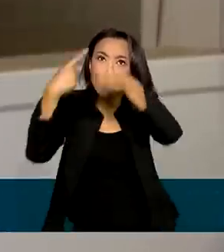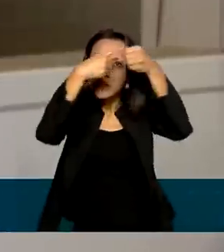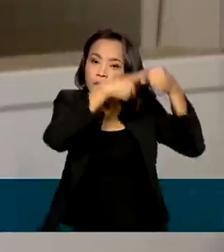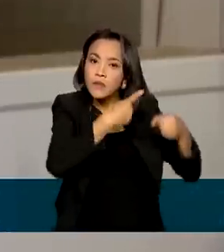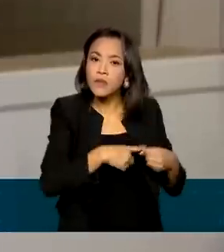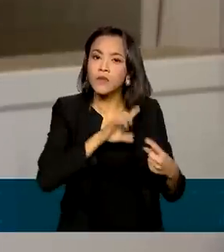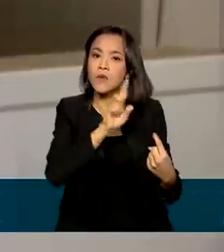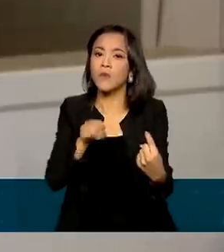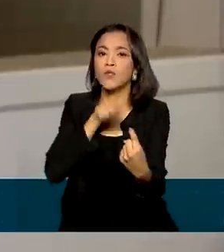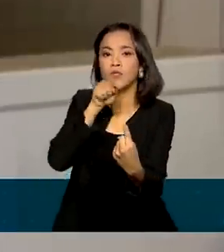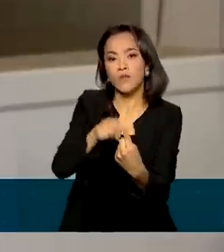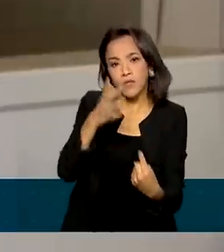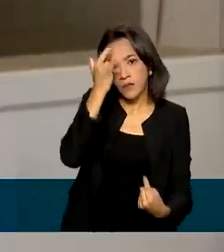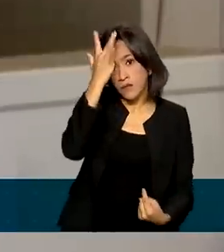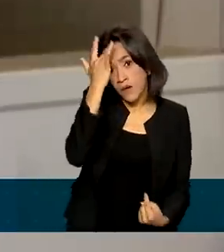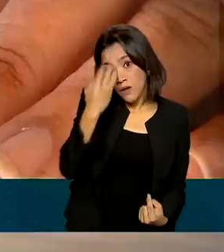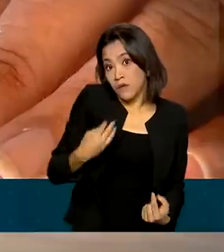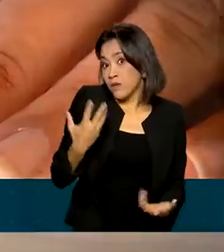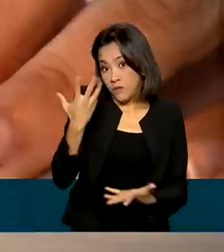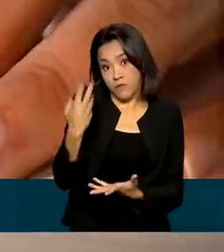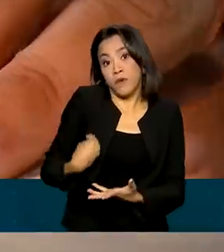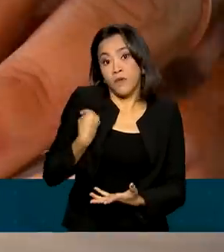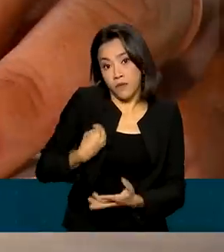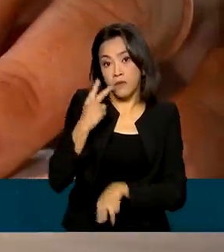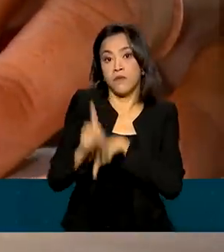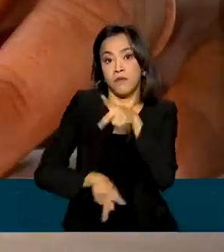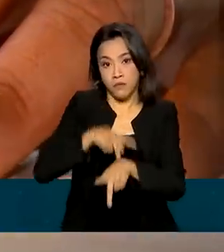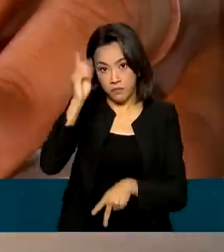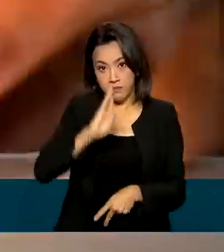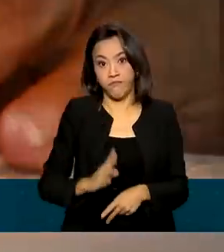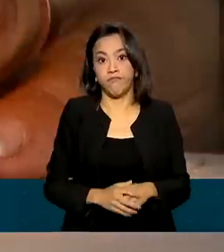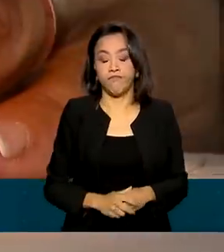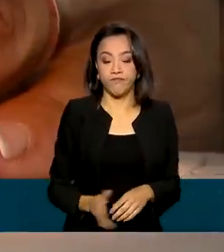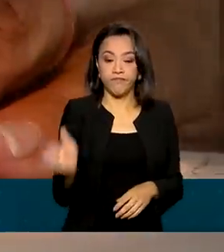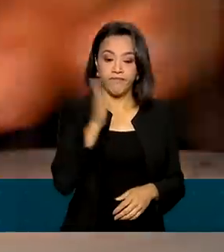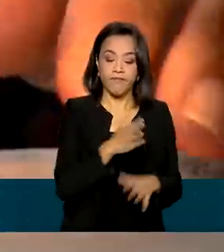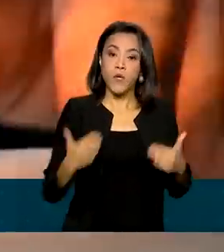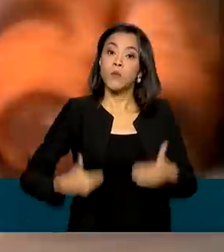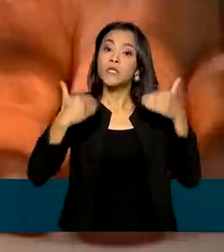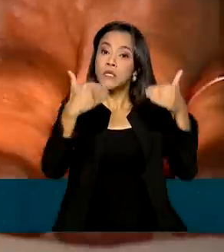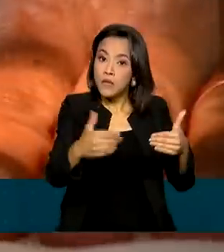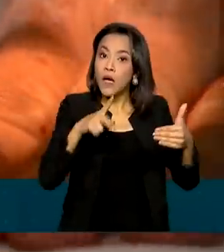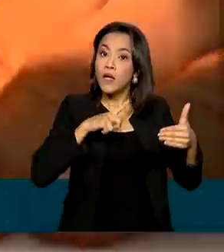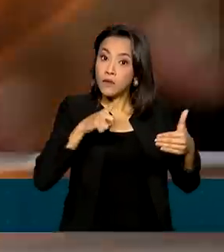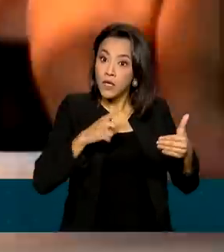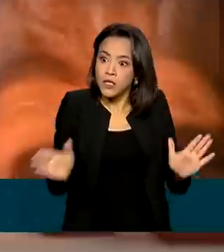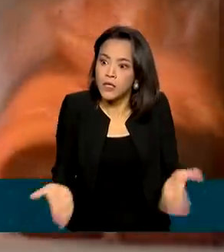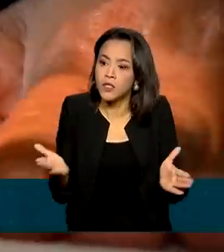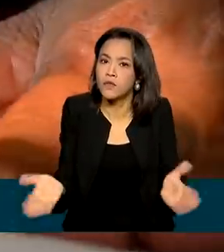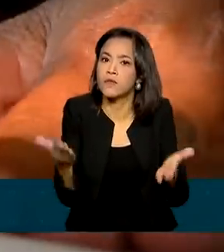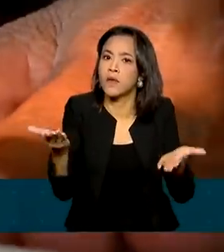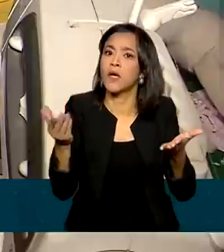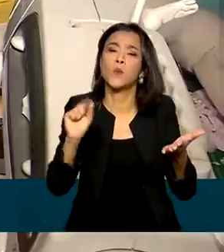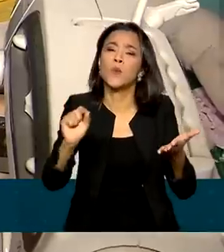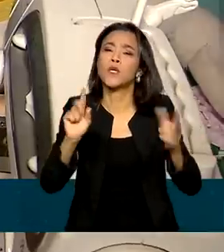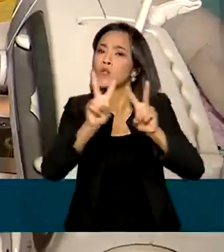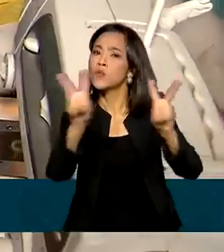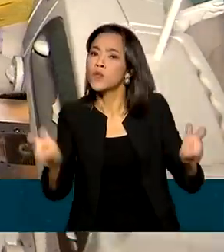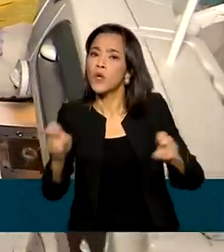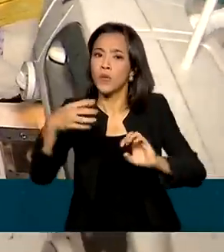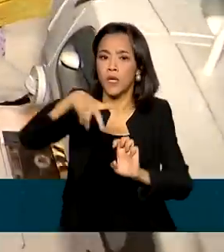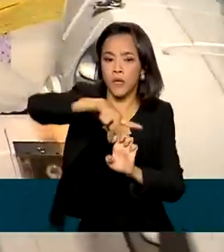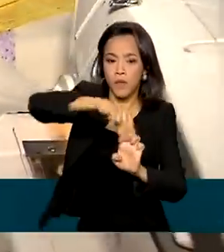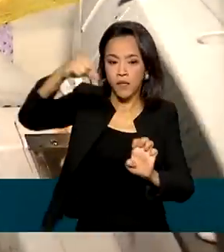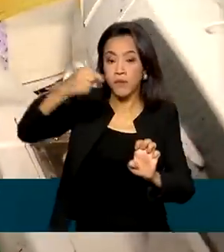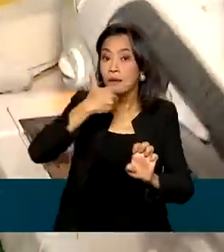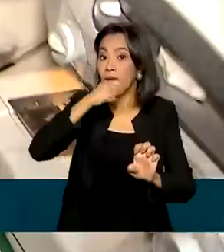sempre de facilitar a vida do povo brasileiro. O Ministério também tem incentivado o empreendedorismo entre os beneficiários